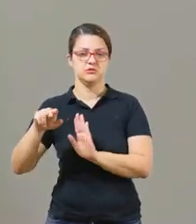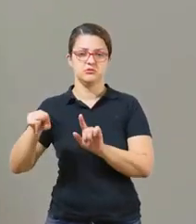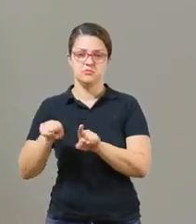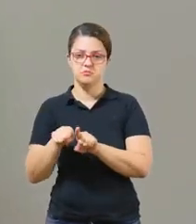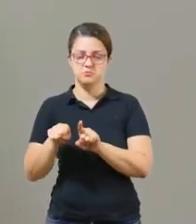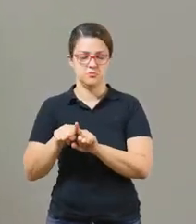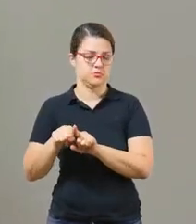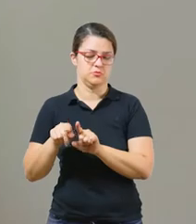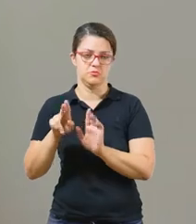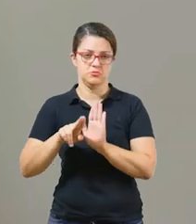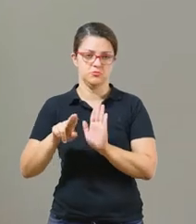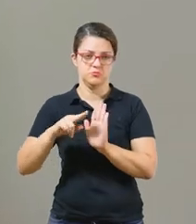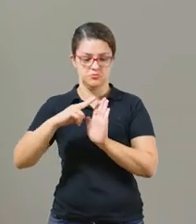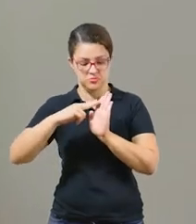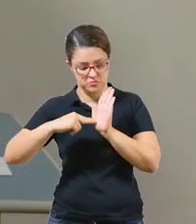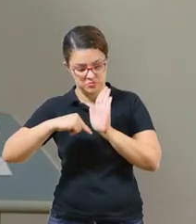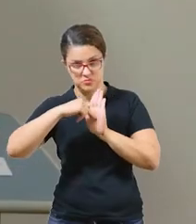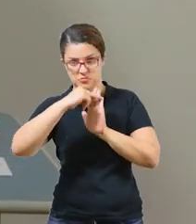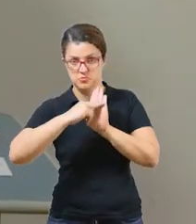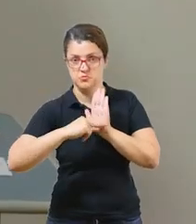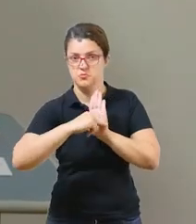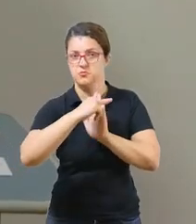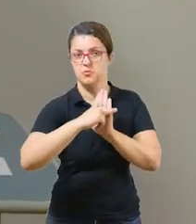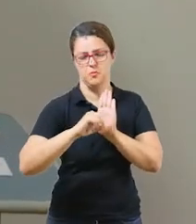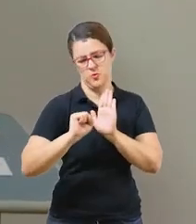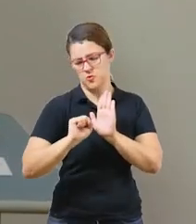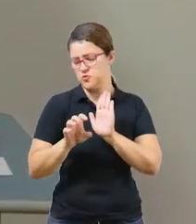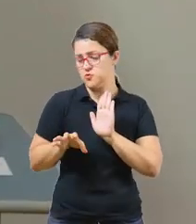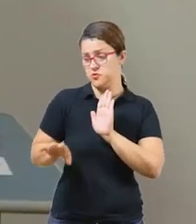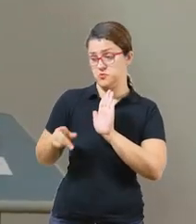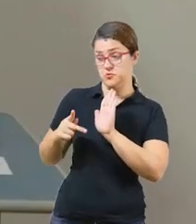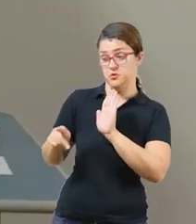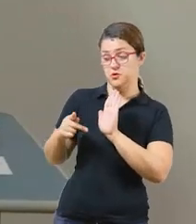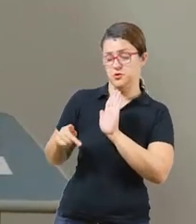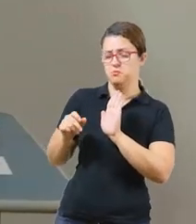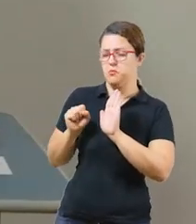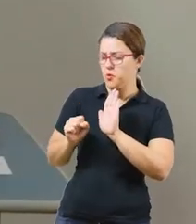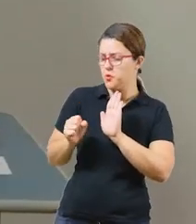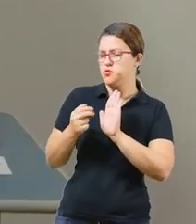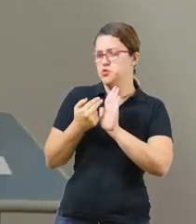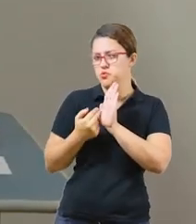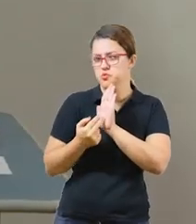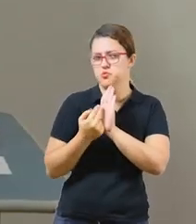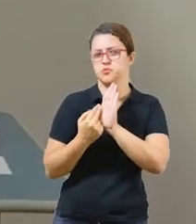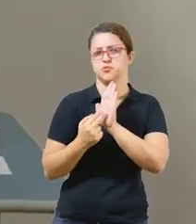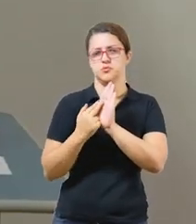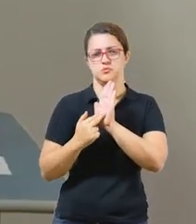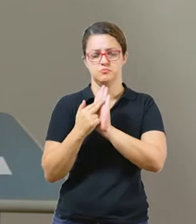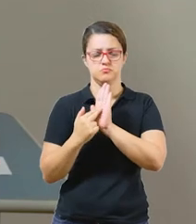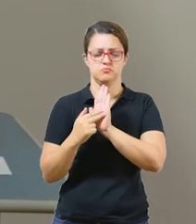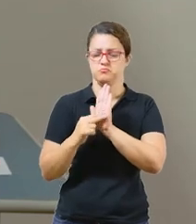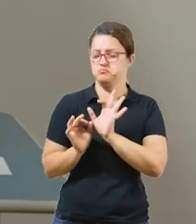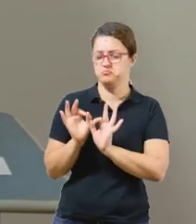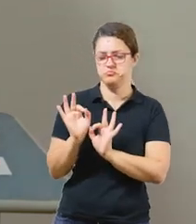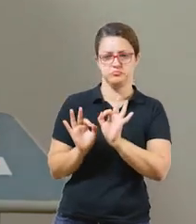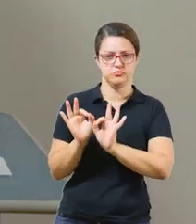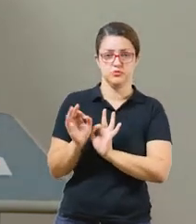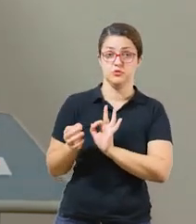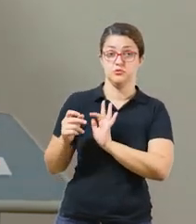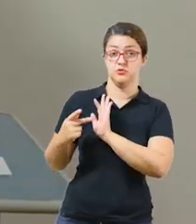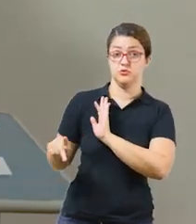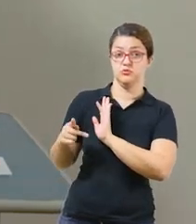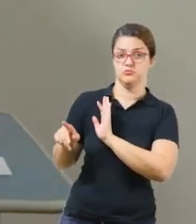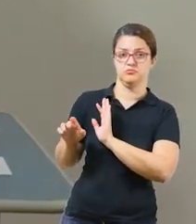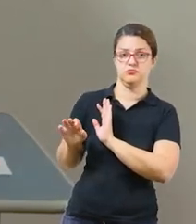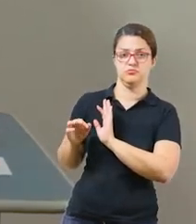faixas mas pode pedir para a criança fazer do jeitinho dela. Tá bom? Fazer círculos, aí a criança decora do jeito que ela quiser.